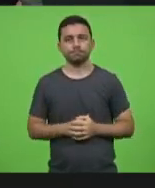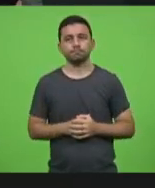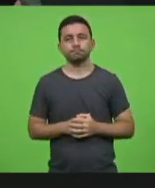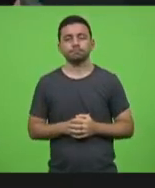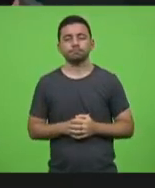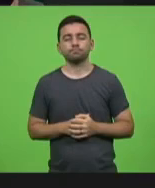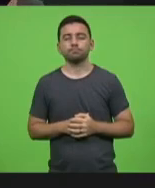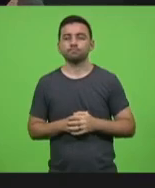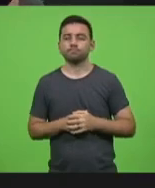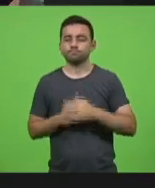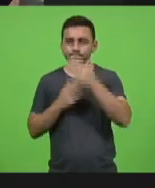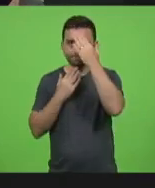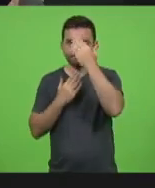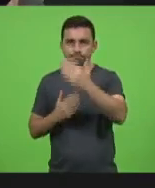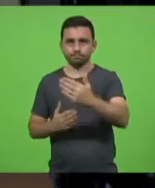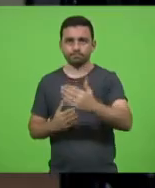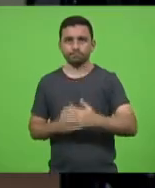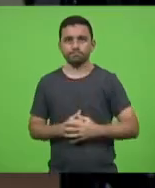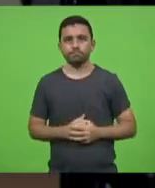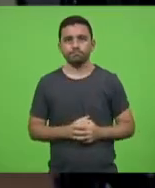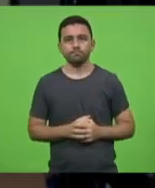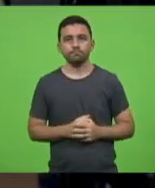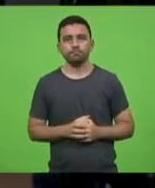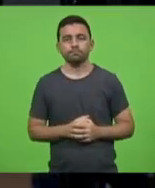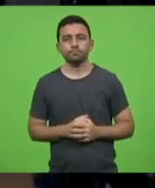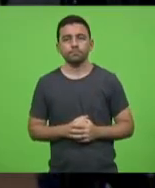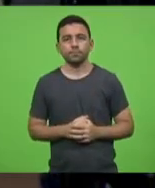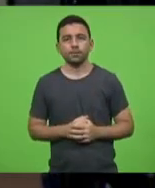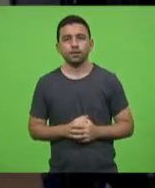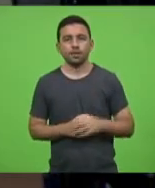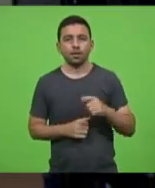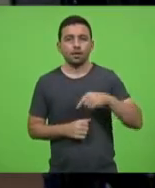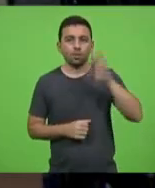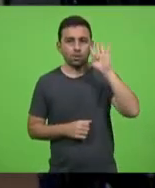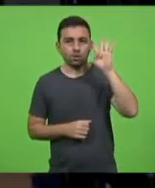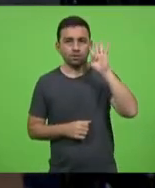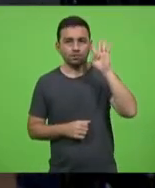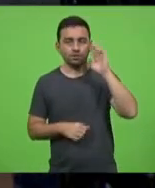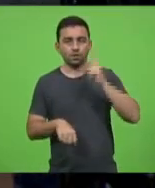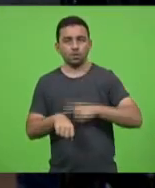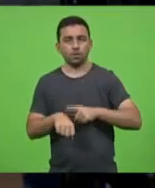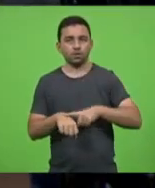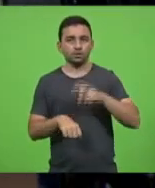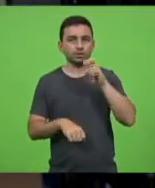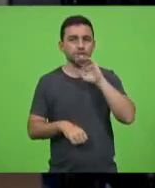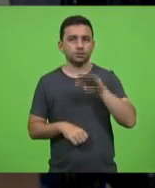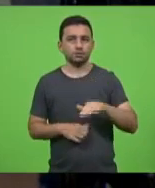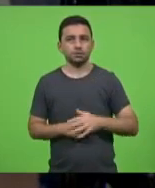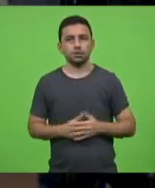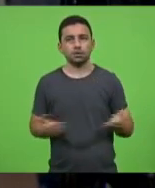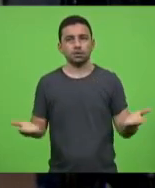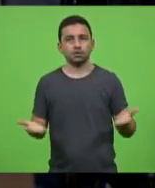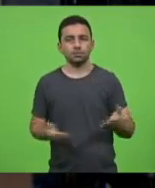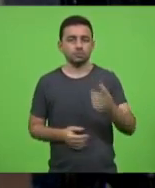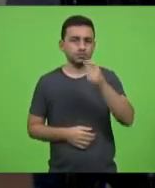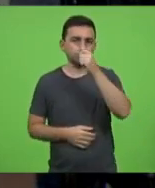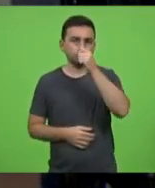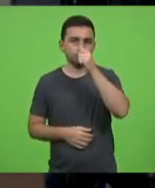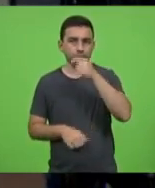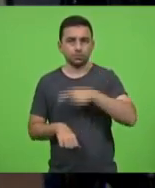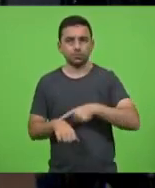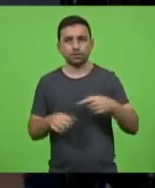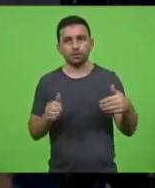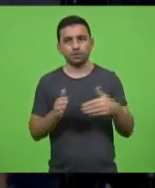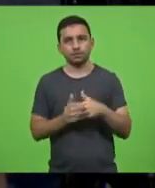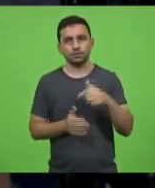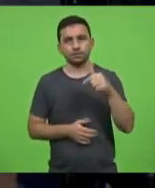comissão de economia dia 10 aliás quarta-feira às 17 horas será a reunião com a palavra agora o deputado João Amin pelo tempo de 7